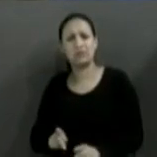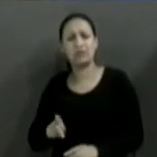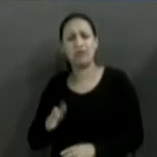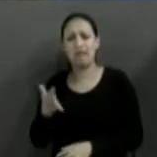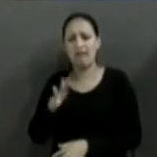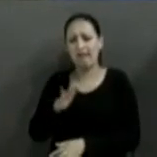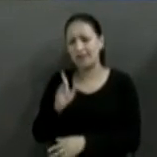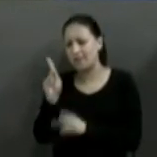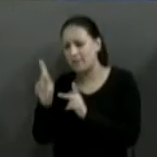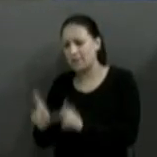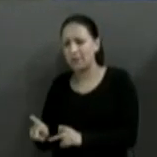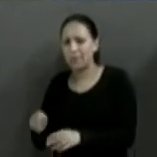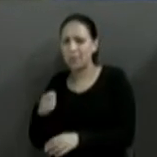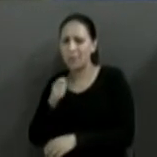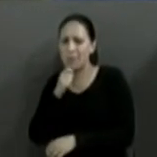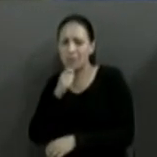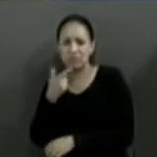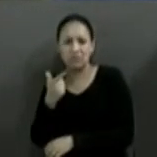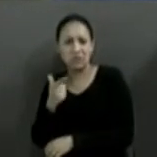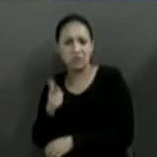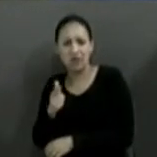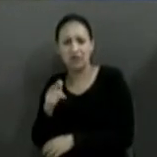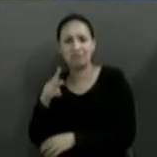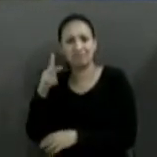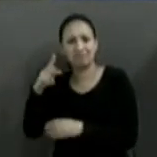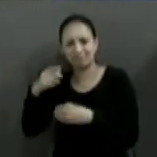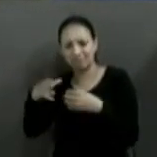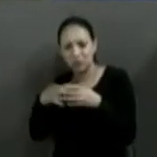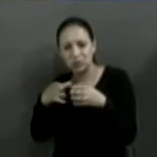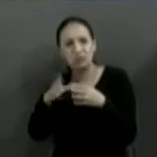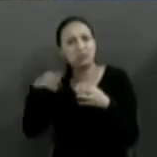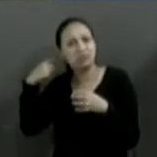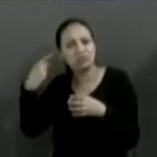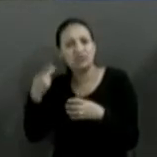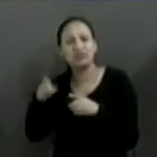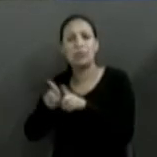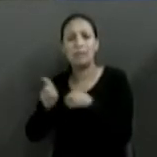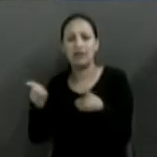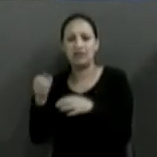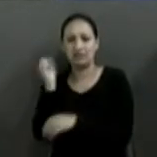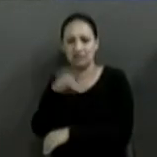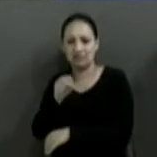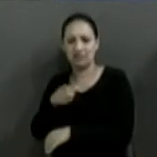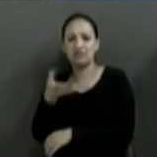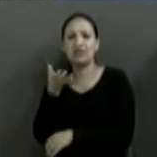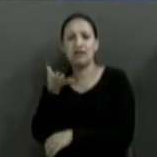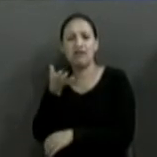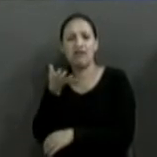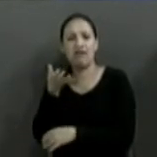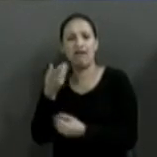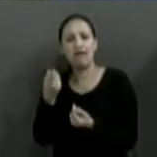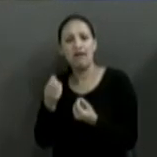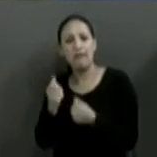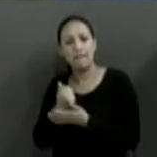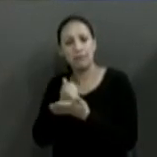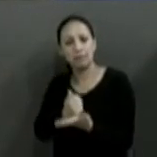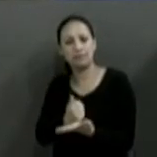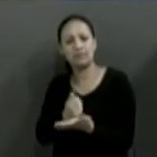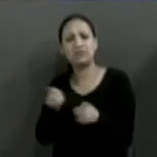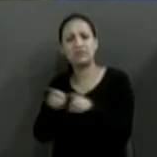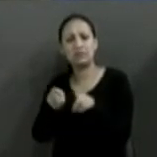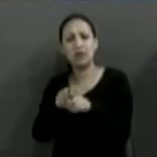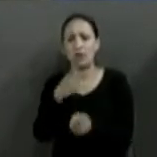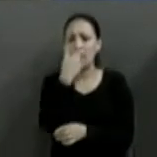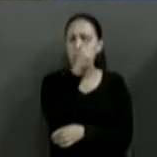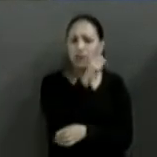são filiadas até a partidos políticos, mas que eu gostaria, sim, muito de contar com elas. E também tem pessoas filiadas a